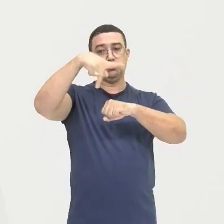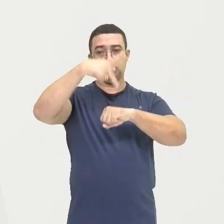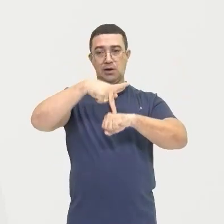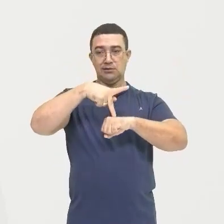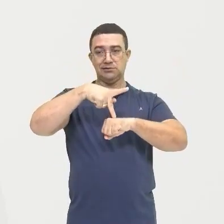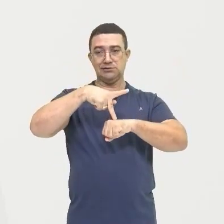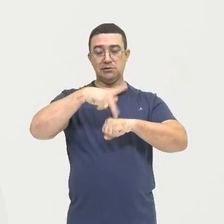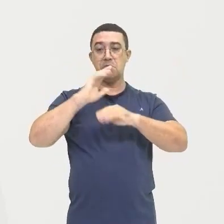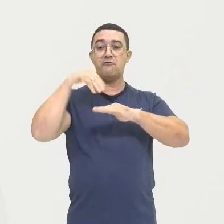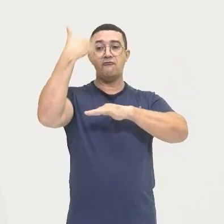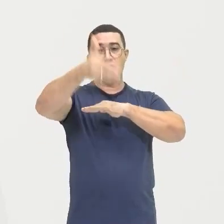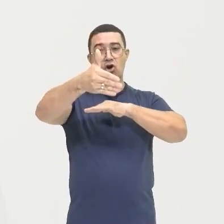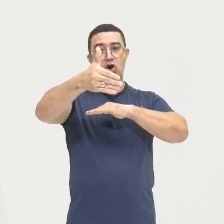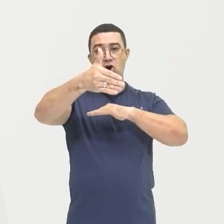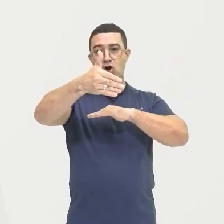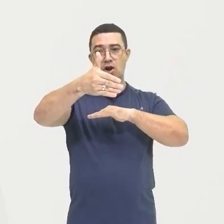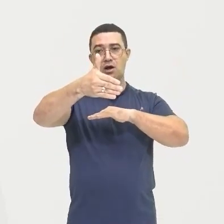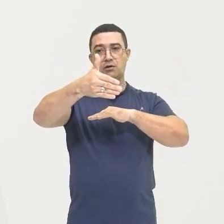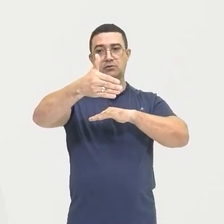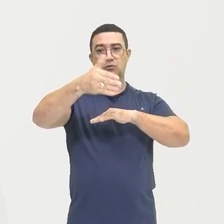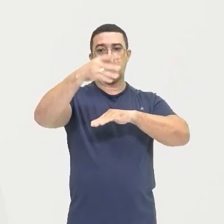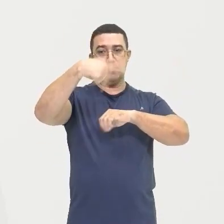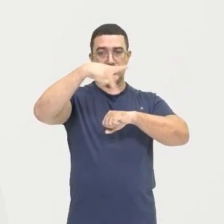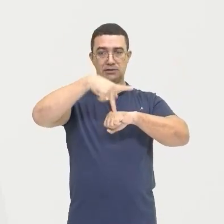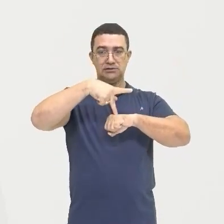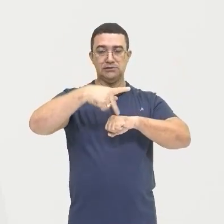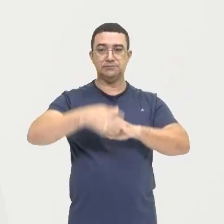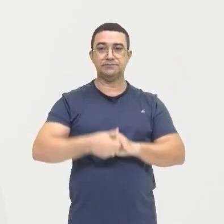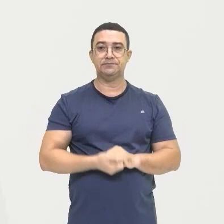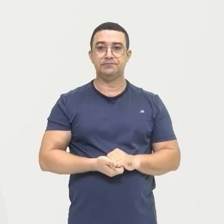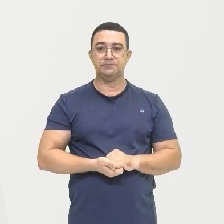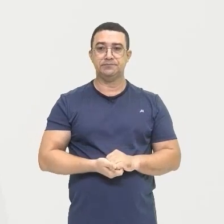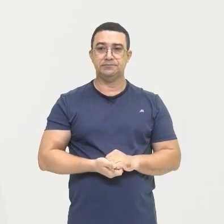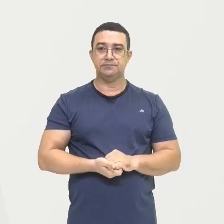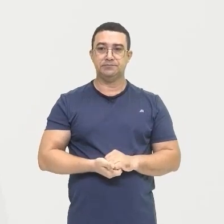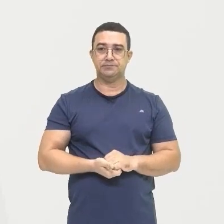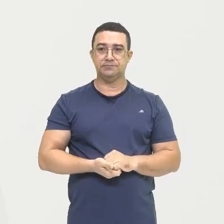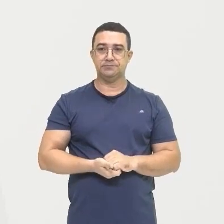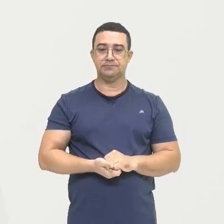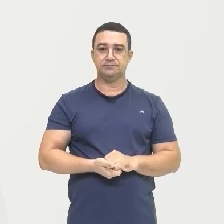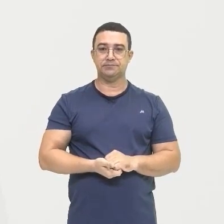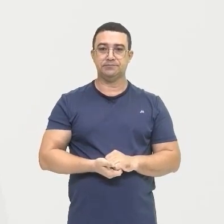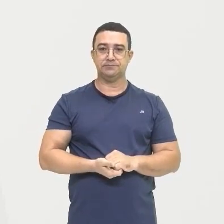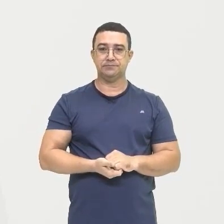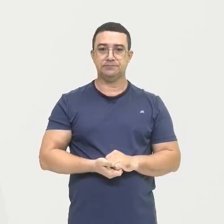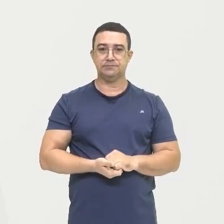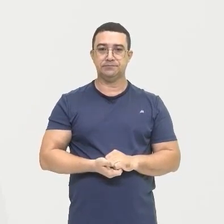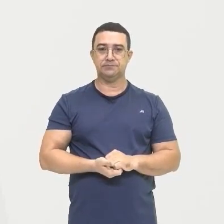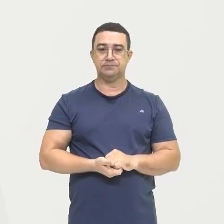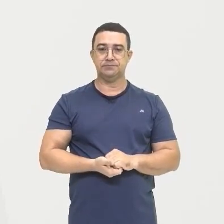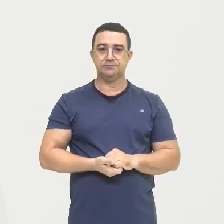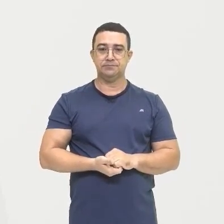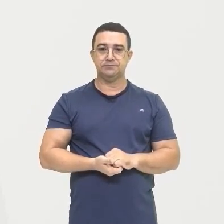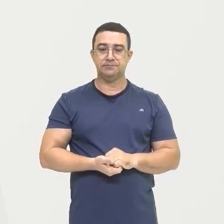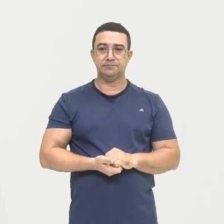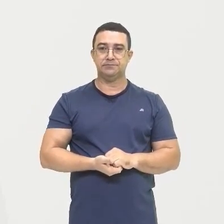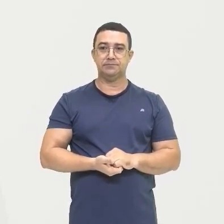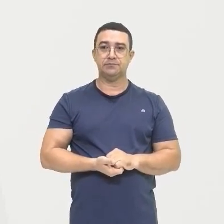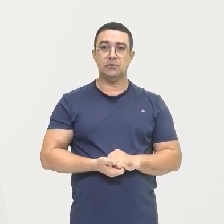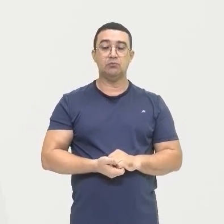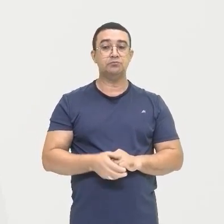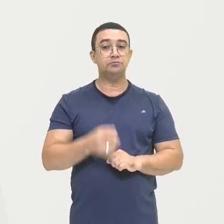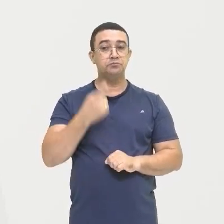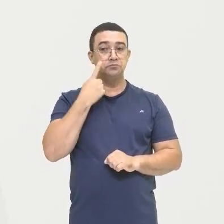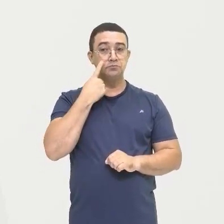Exportação Eu vou comercializar Aqui Com o mercado Externo Tá bom? Aqui na imagem